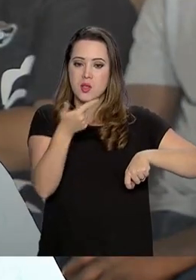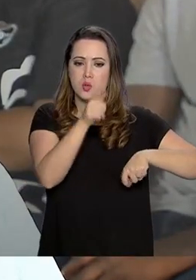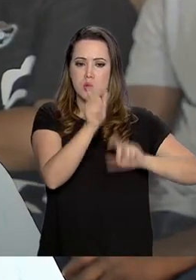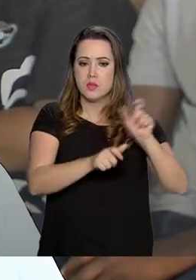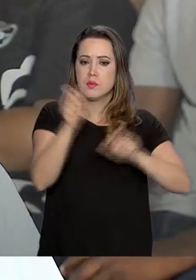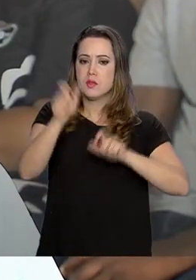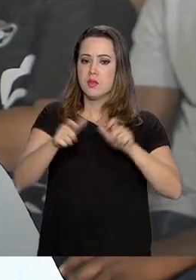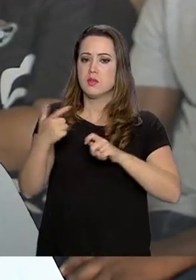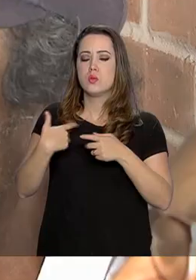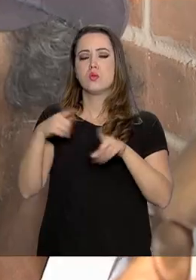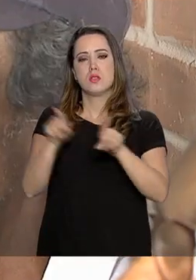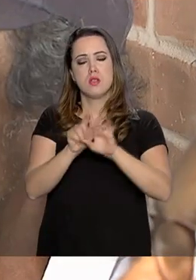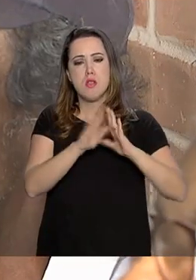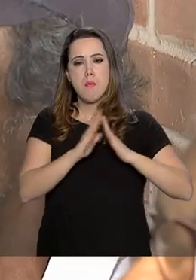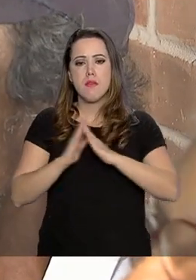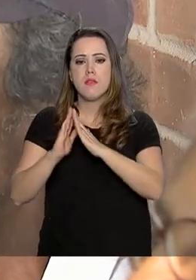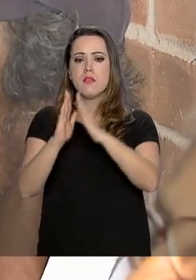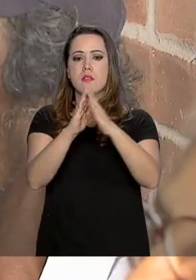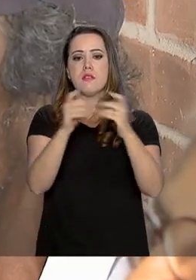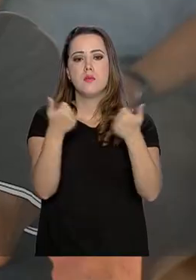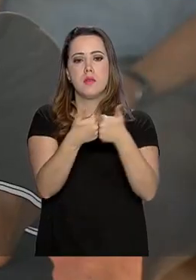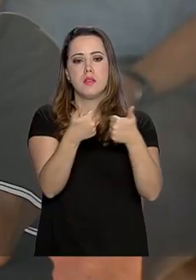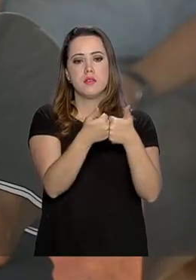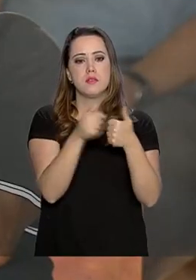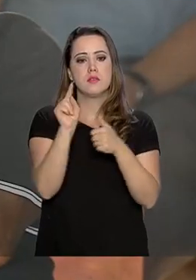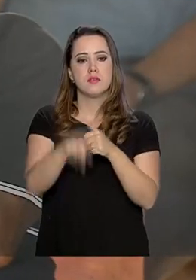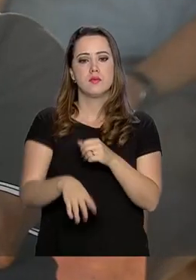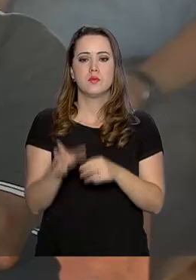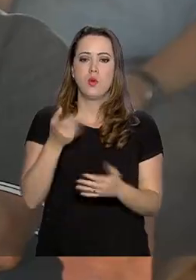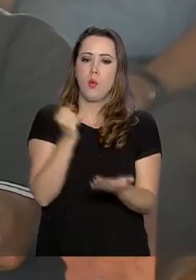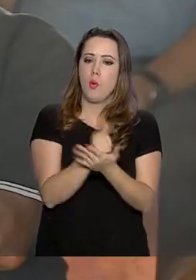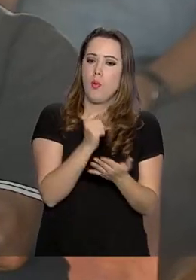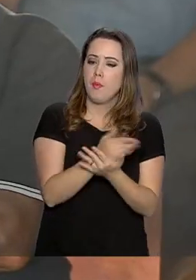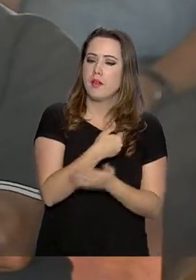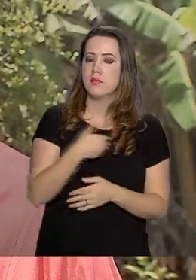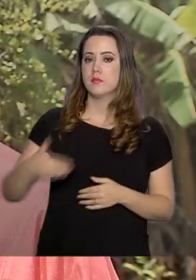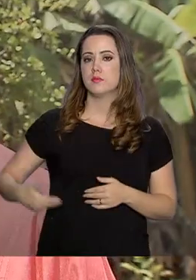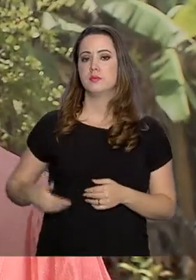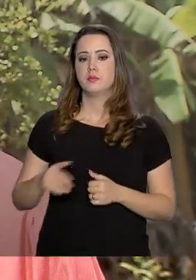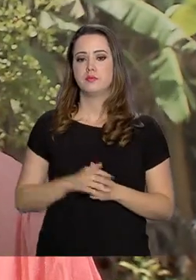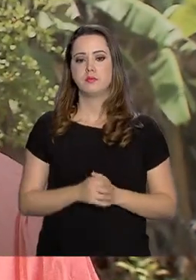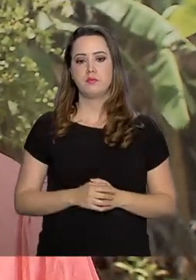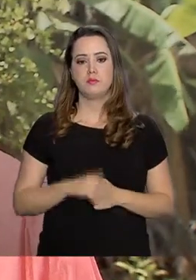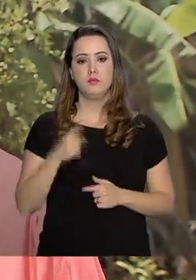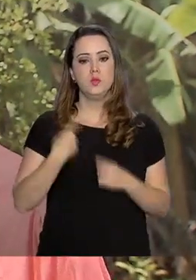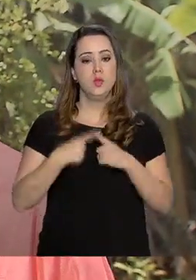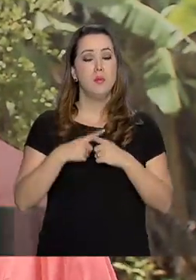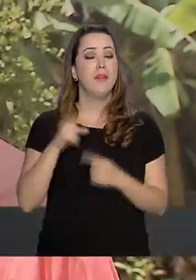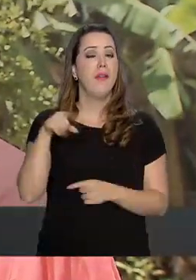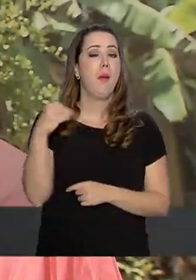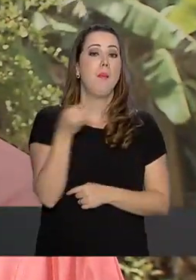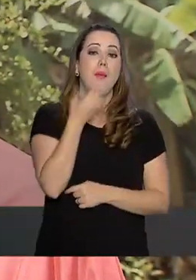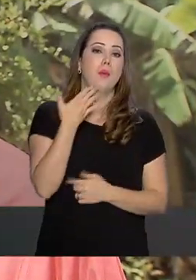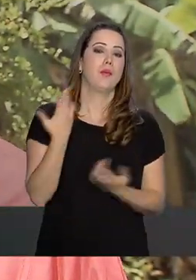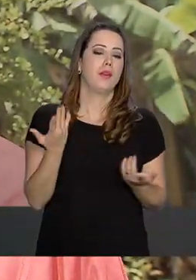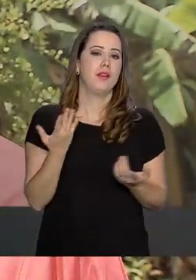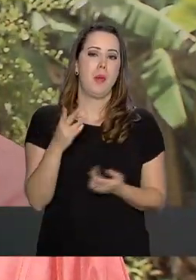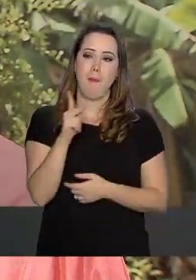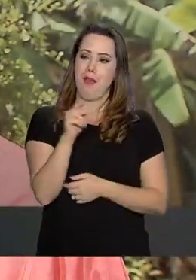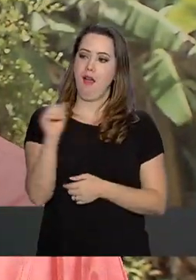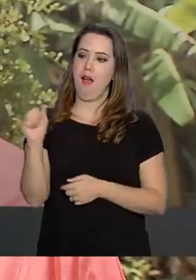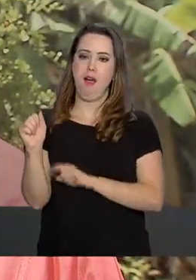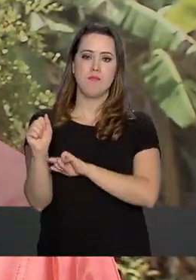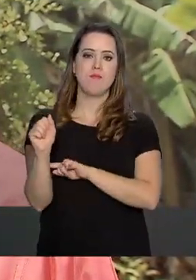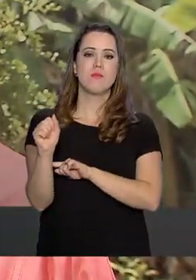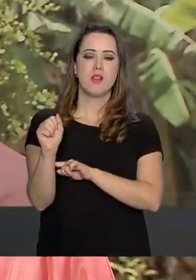agricultores assentados que vivem na região serão compradas pelo governo. A grande vantagem do PA é porque a negociação é feita